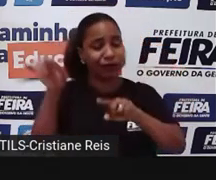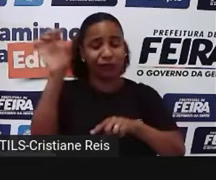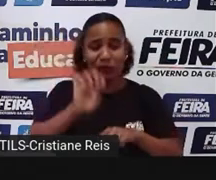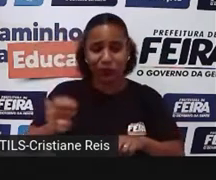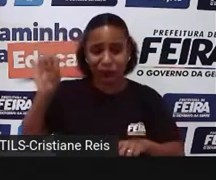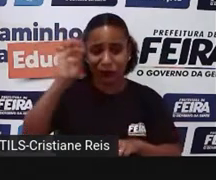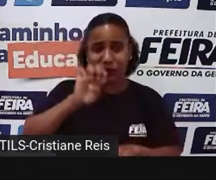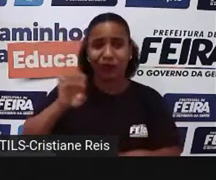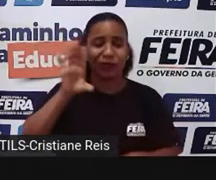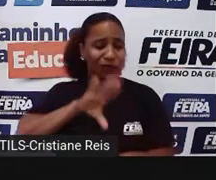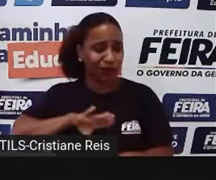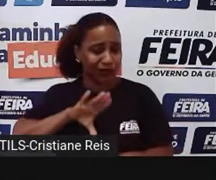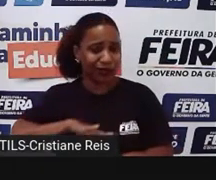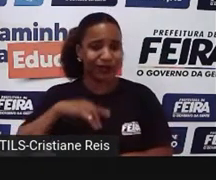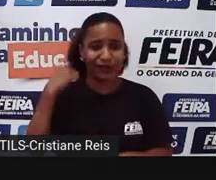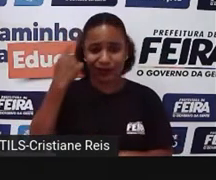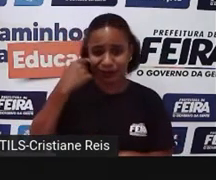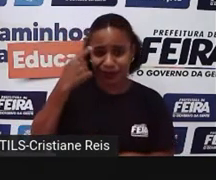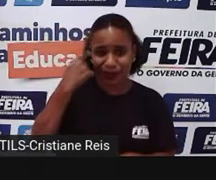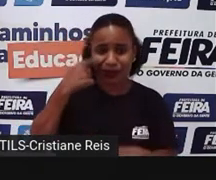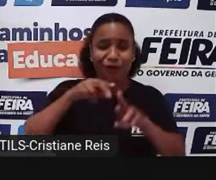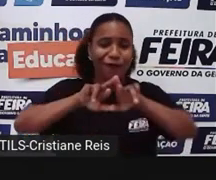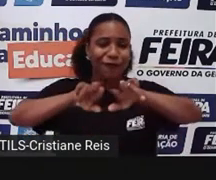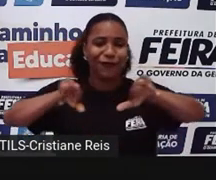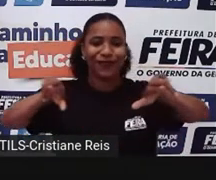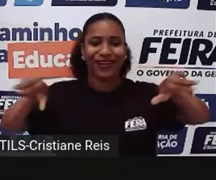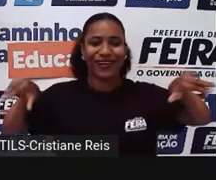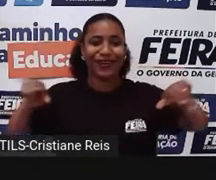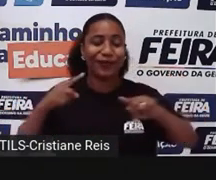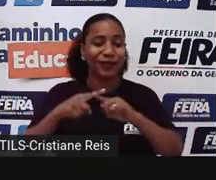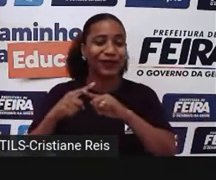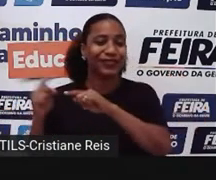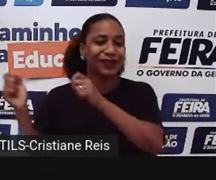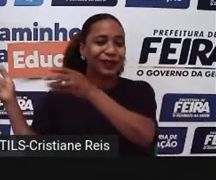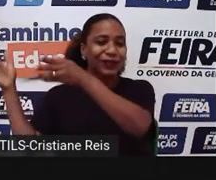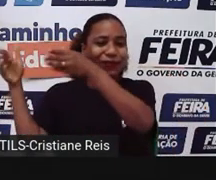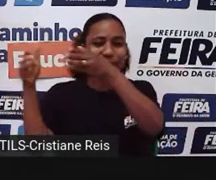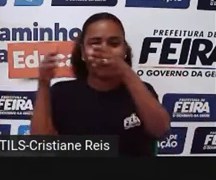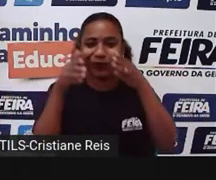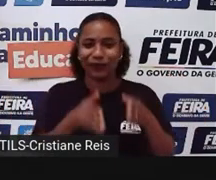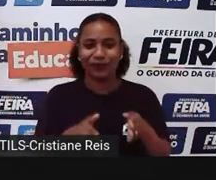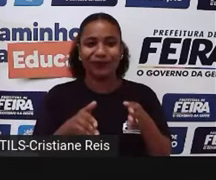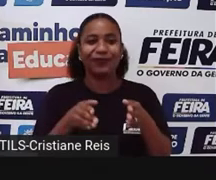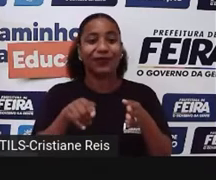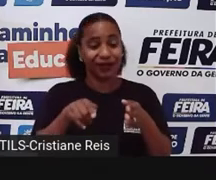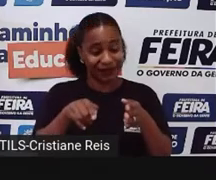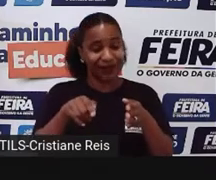portugueses, espanhóis, que ajudaram no processo de colonização do nosso país. Mas, assim,